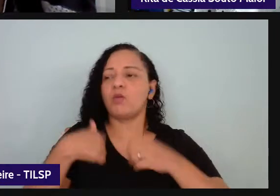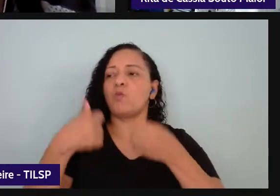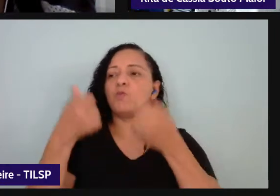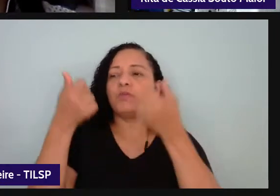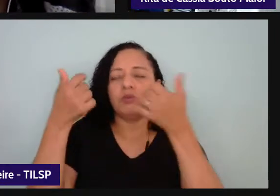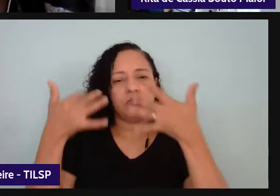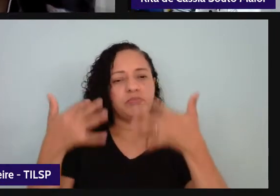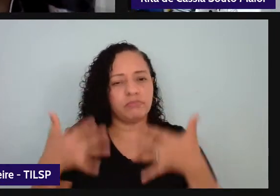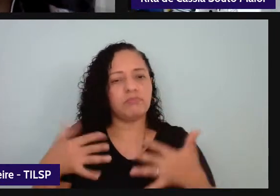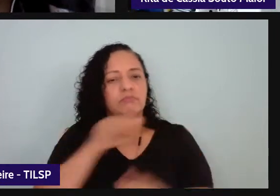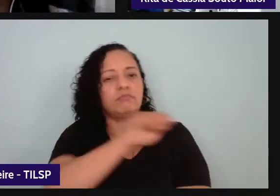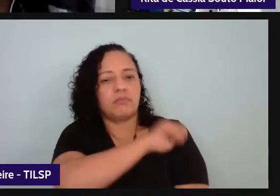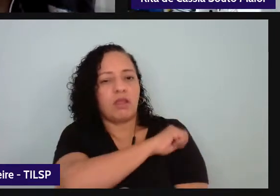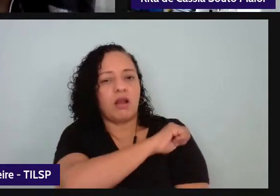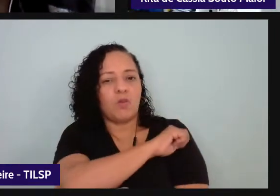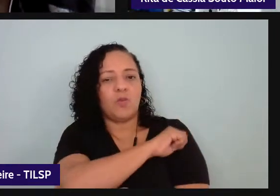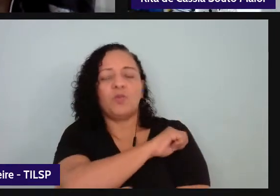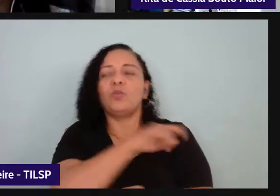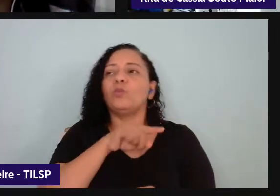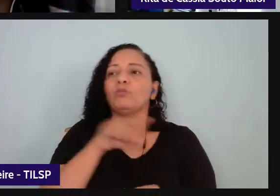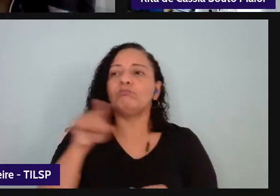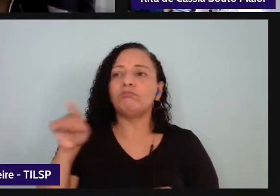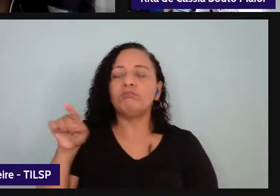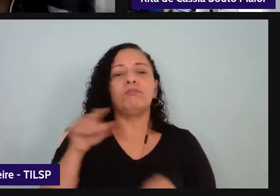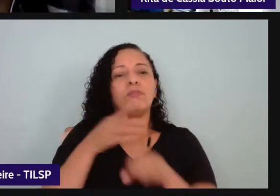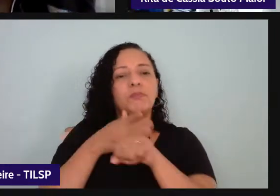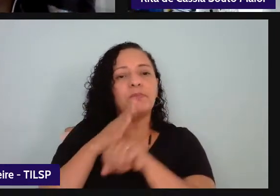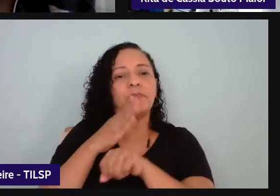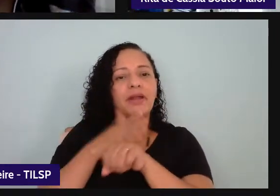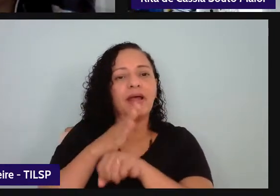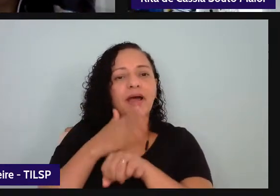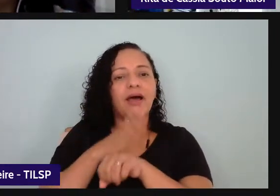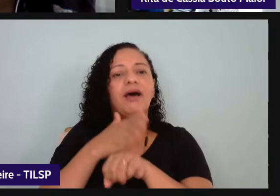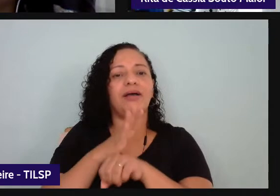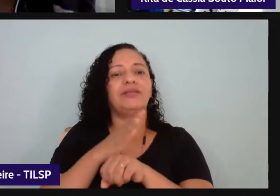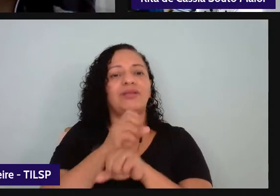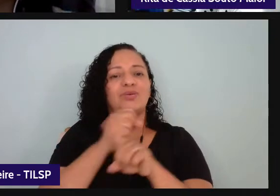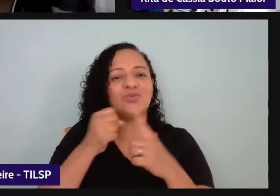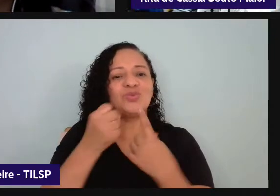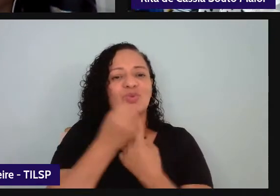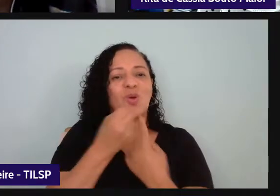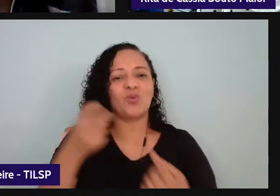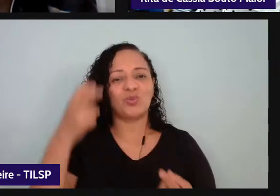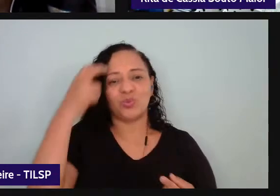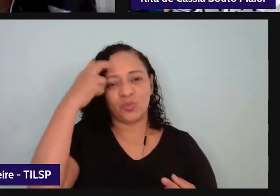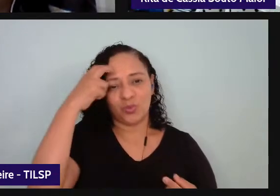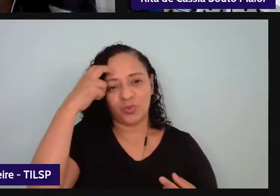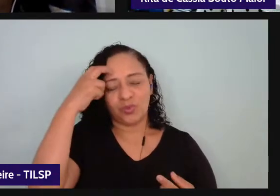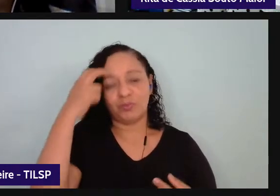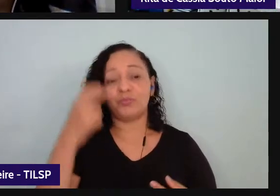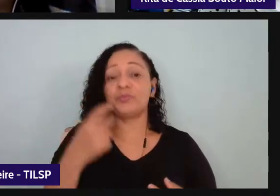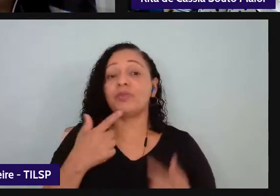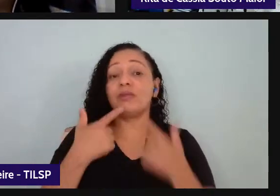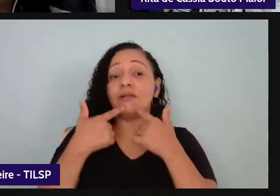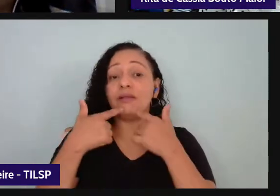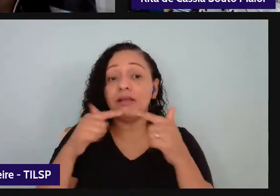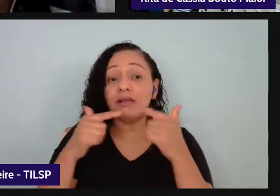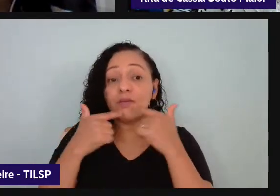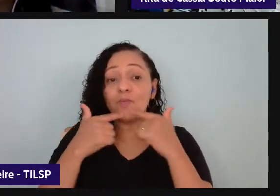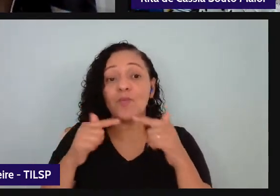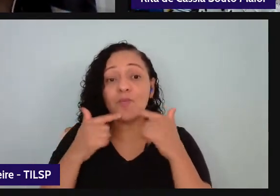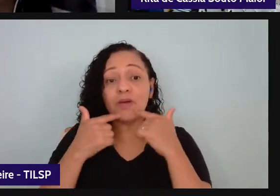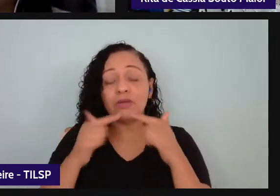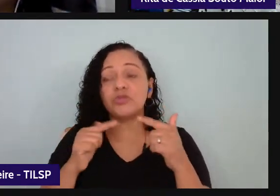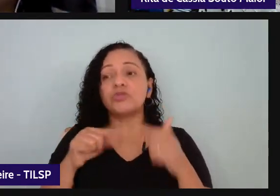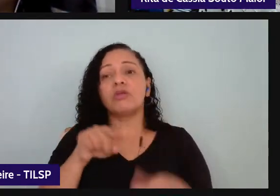também garantir essa prática sociocultural e consiga partir de uma linguagem sociocultural